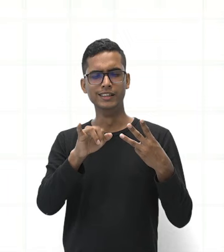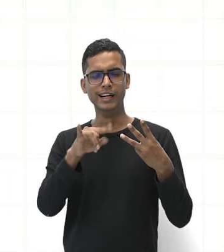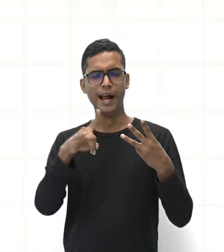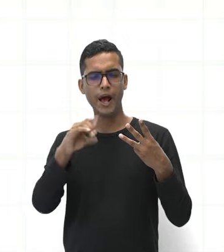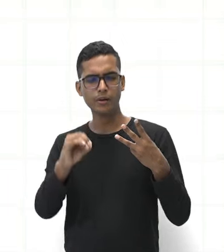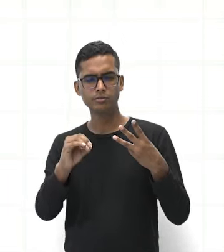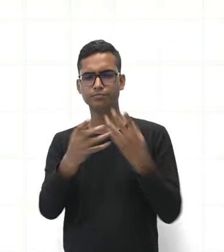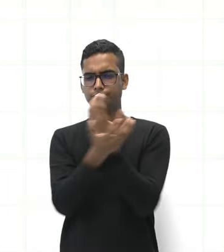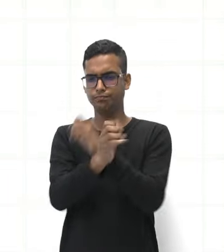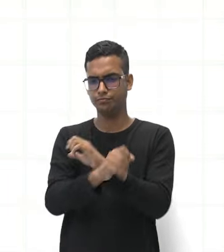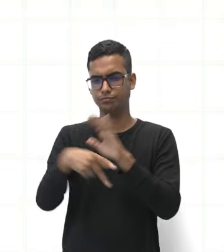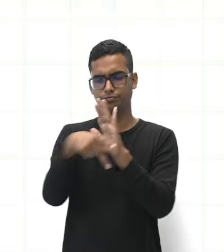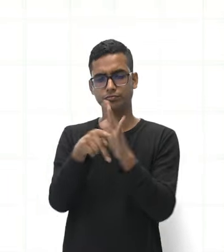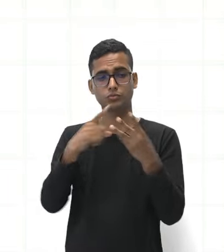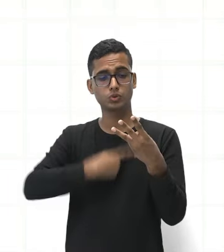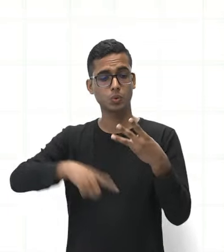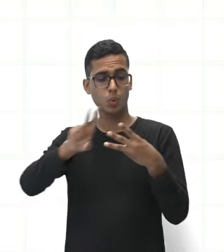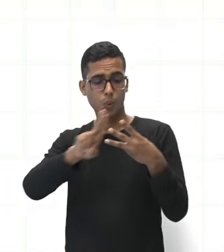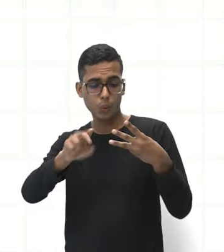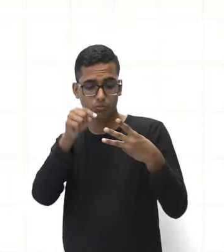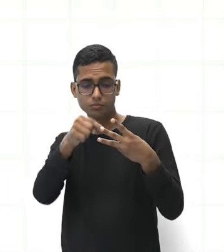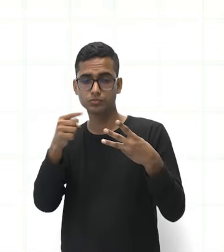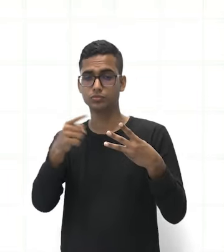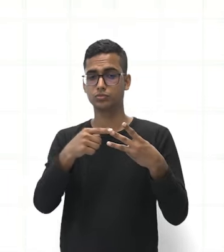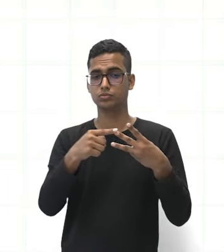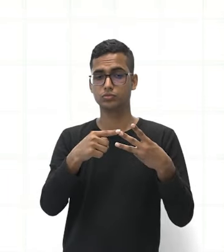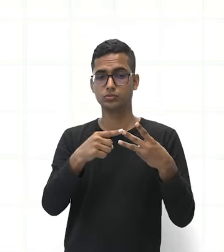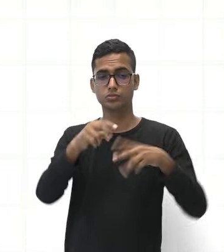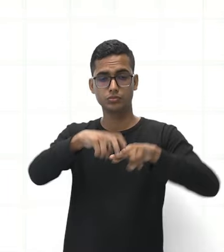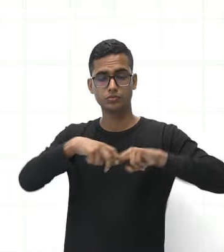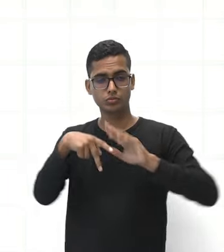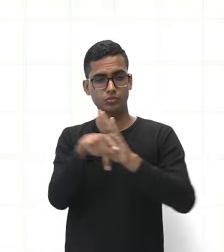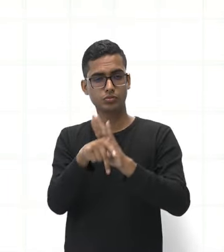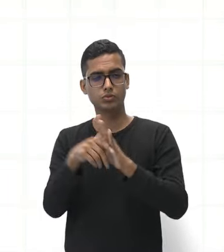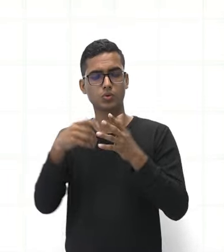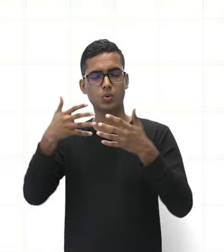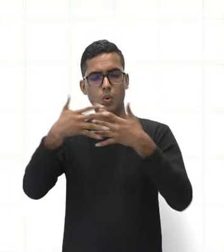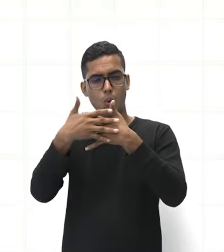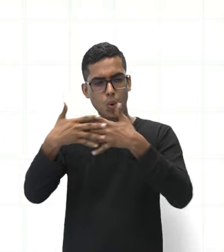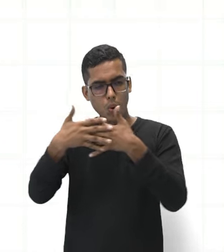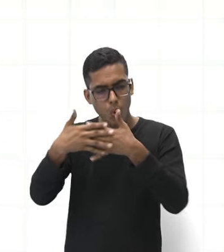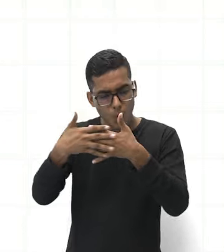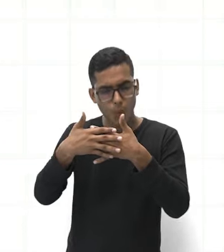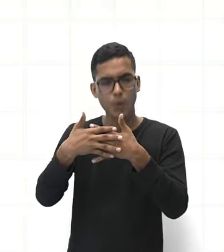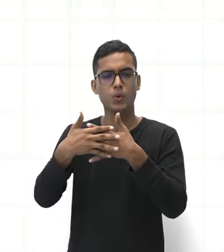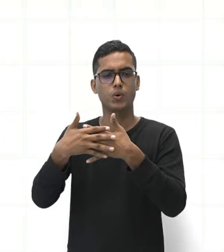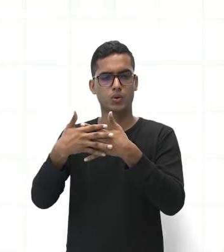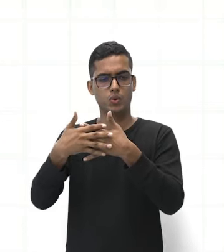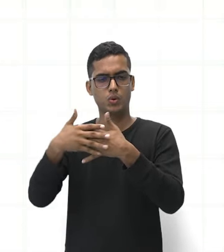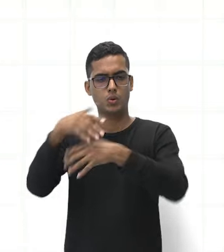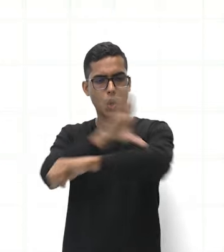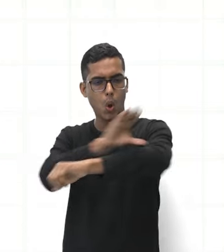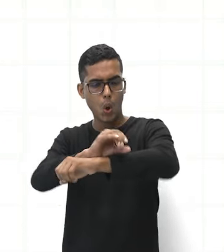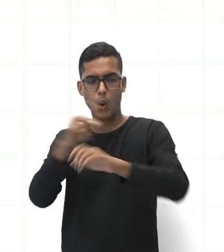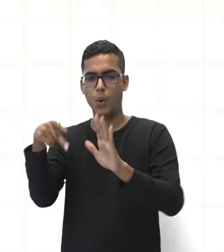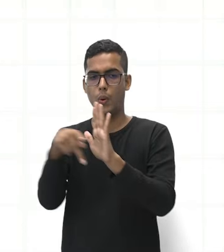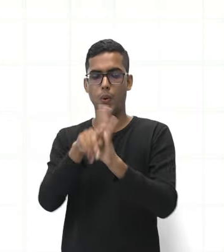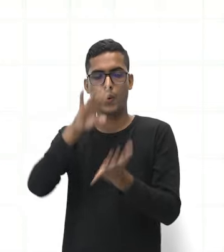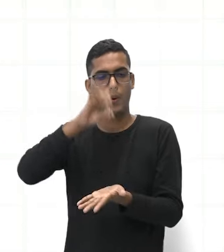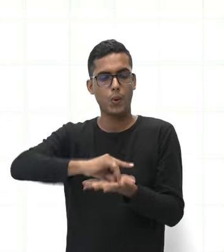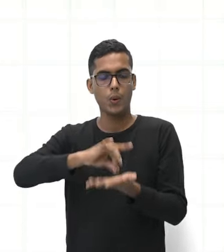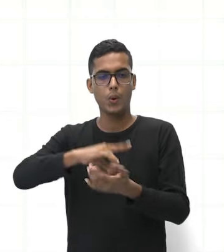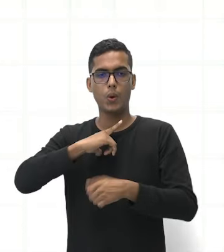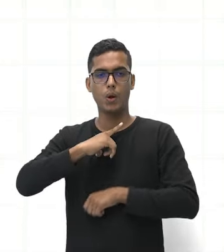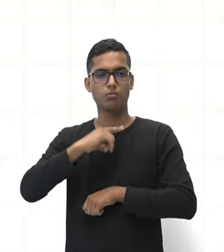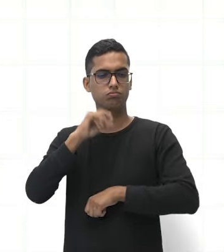nome, por quê? Porque esse tecido muscular, ele é exclusivo